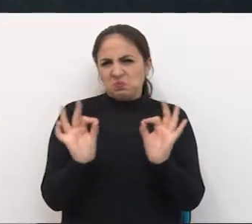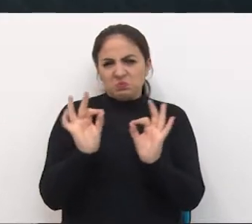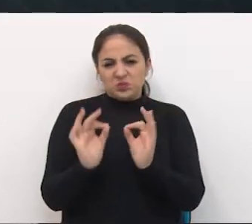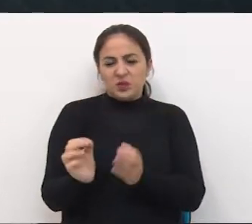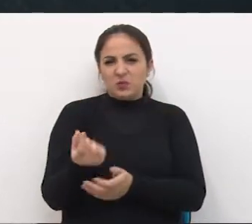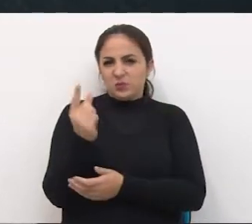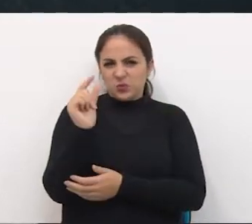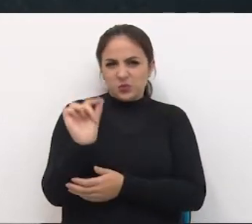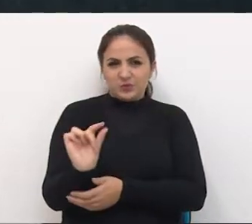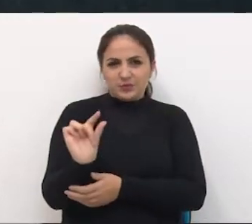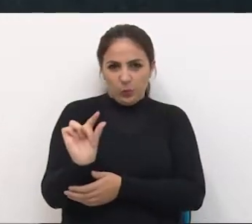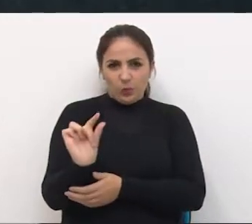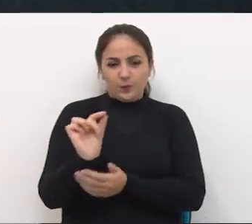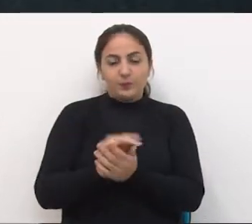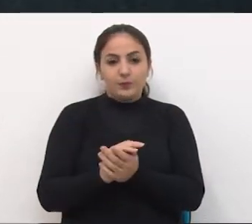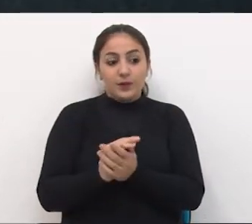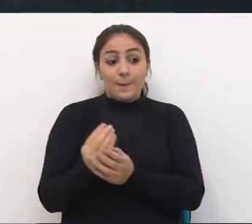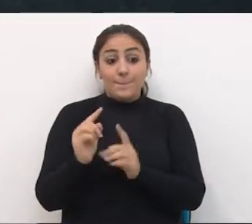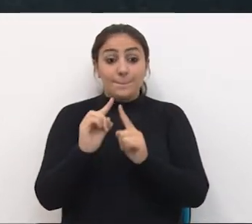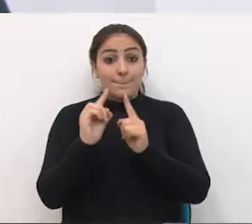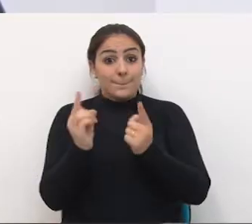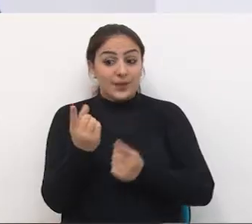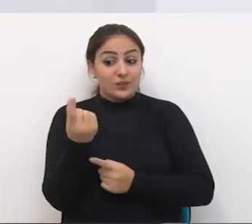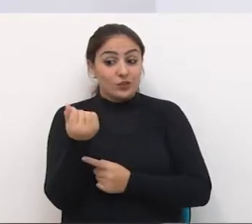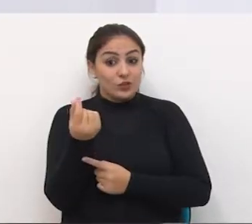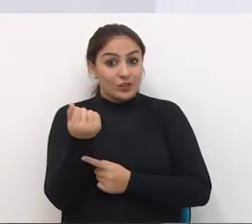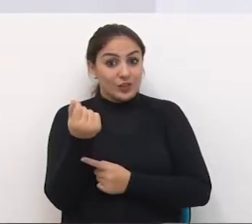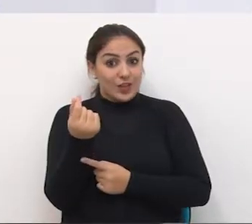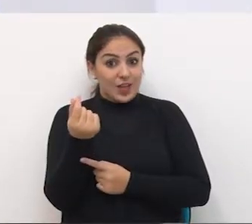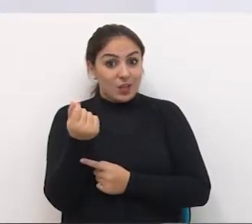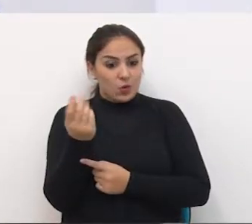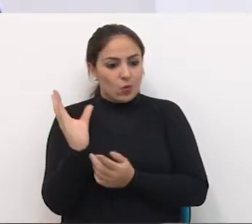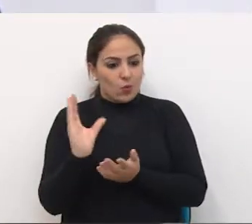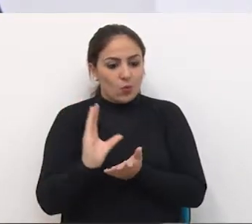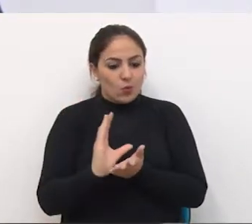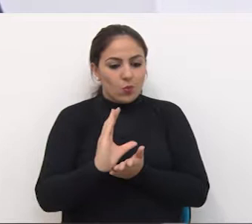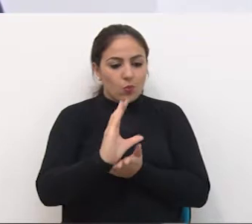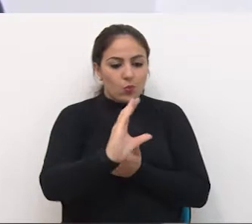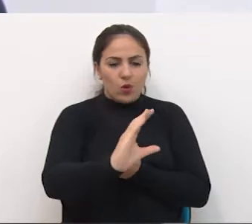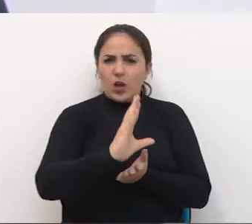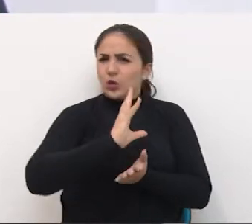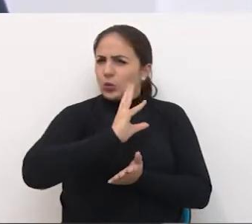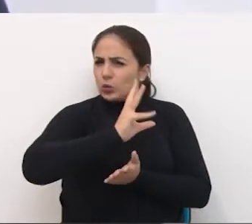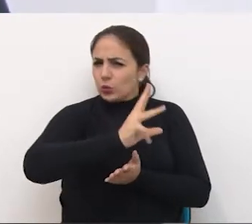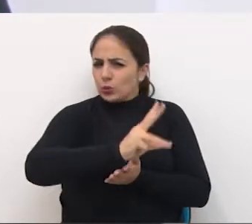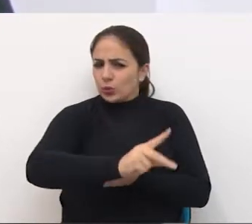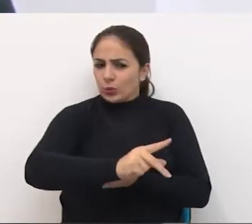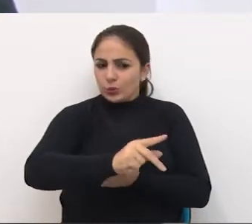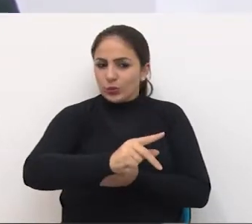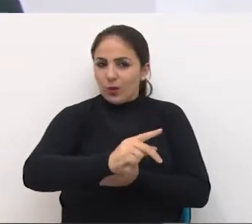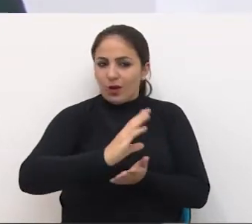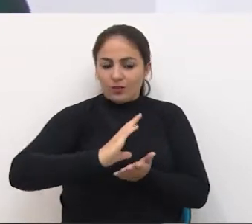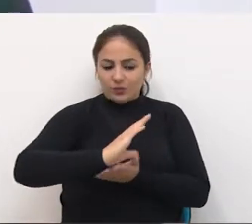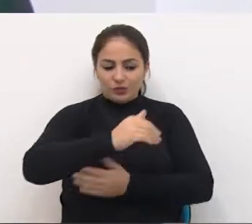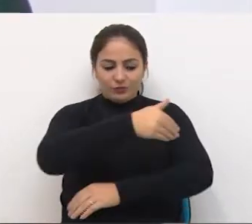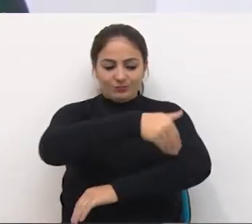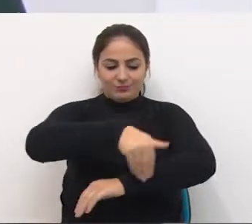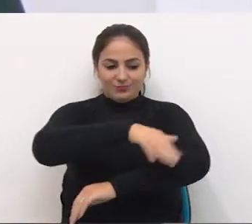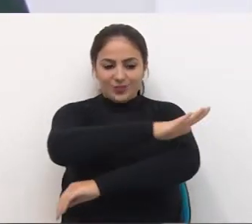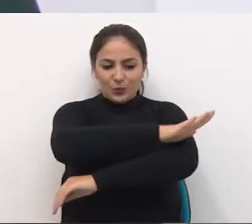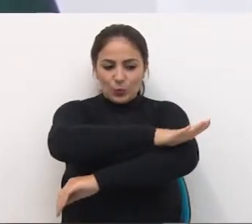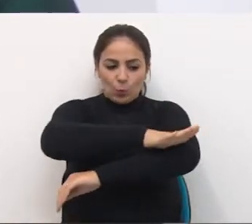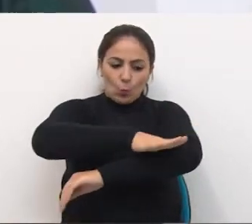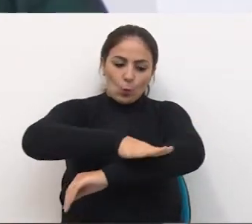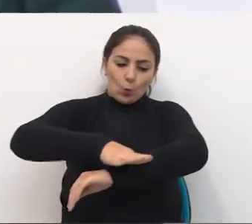simbólico Mas que era aplicado todo o dinheiro na própria estrada A coisa